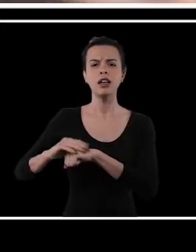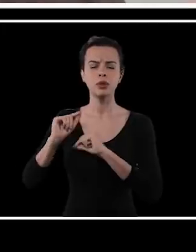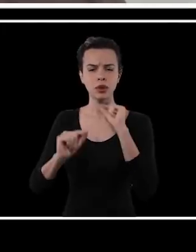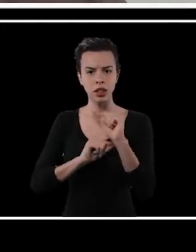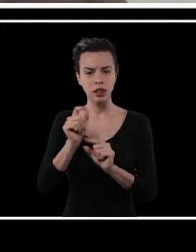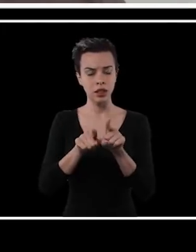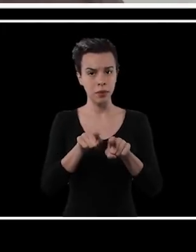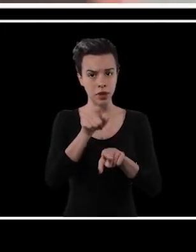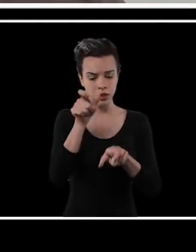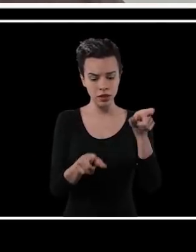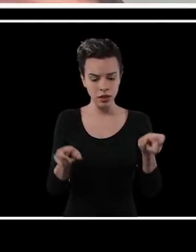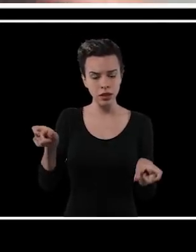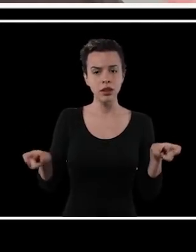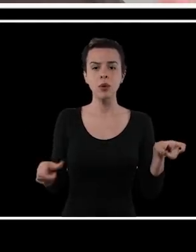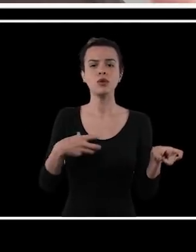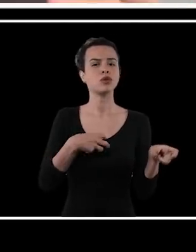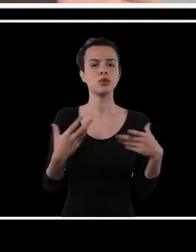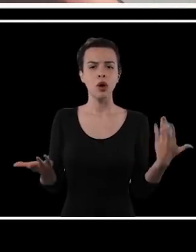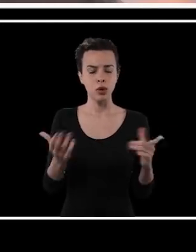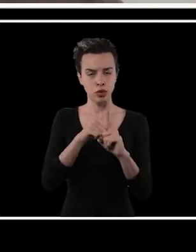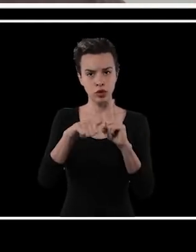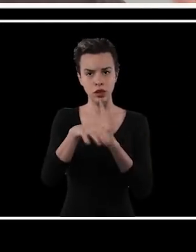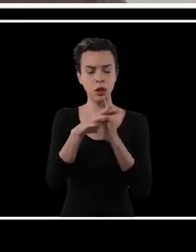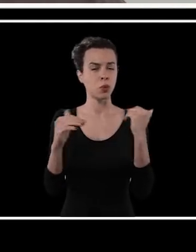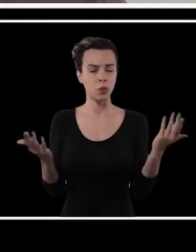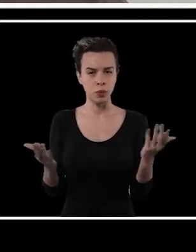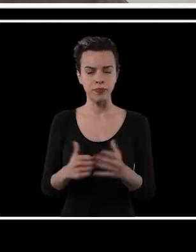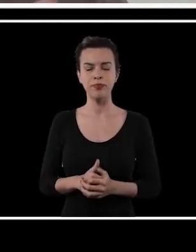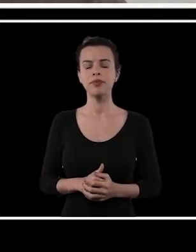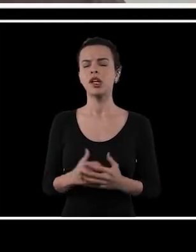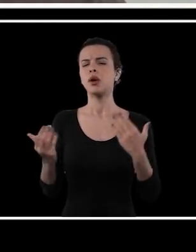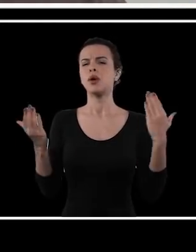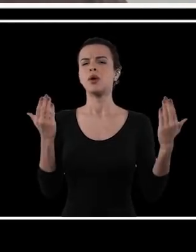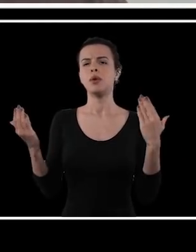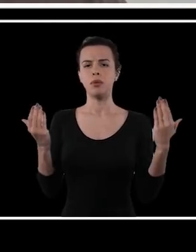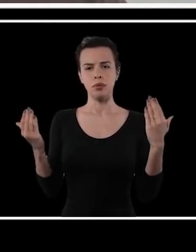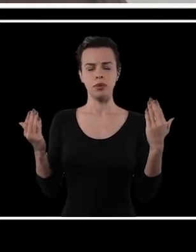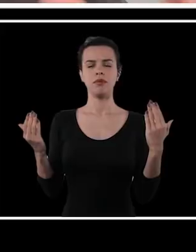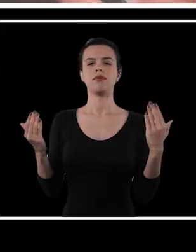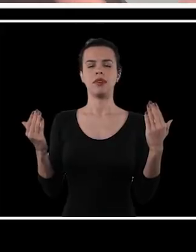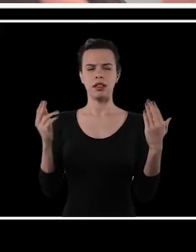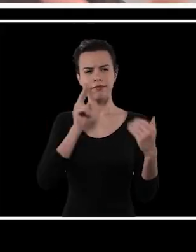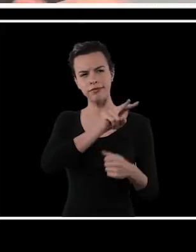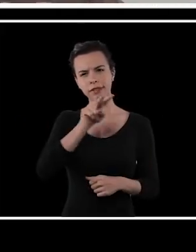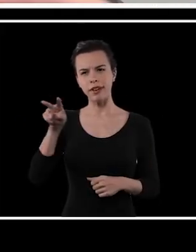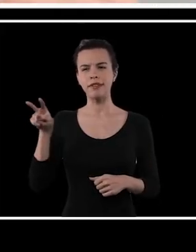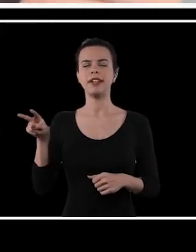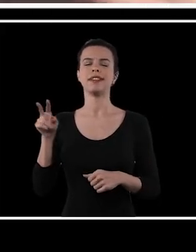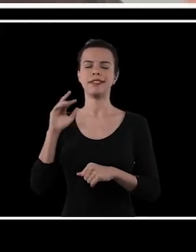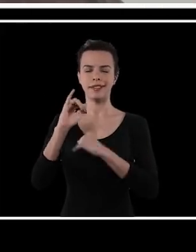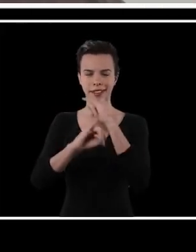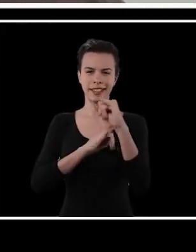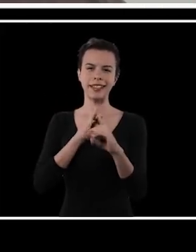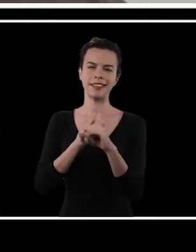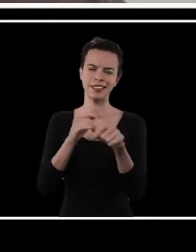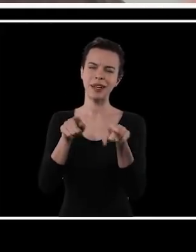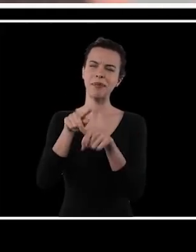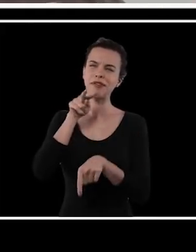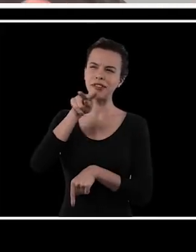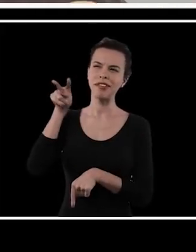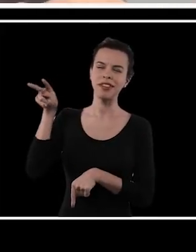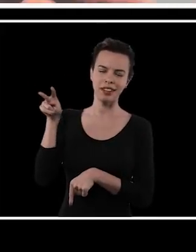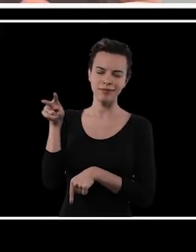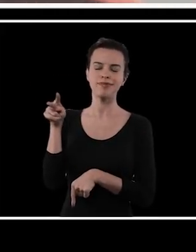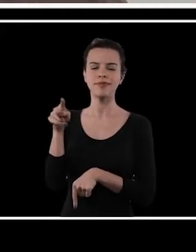justamente que tipo de cidadãos que ela está formando para qual sociedade. Uma comparação que a gente vê direto na